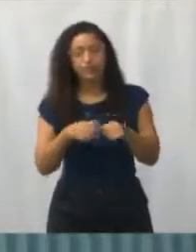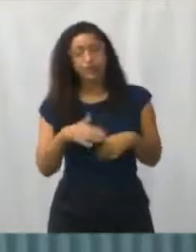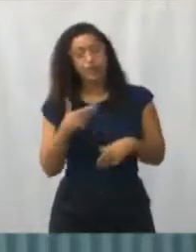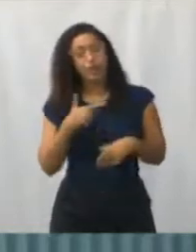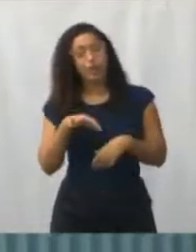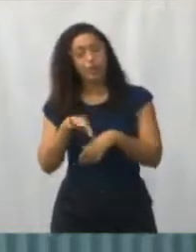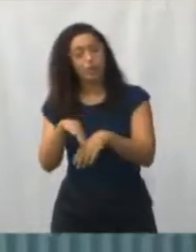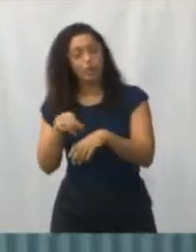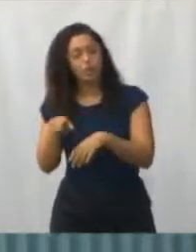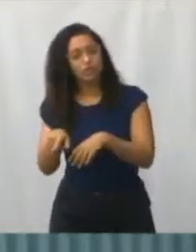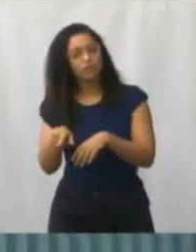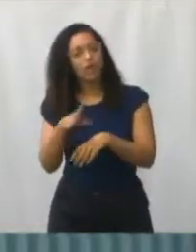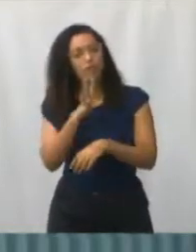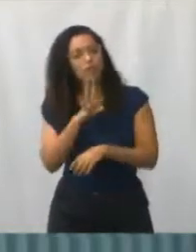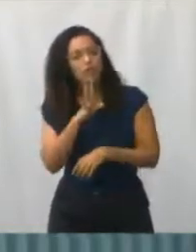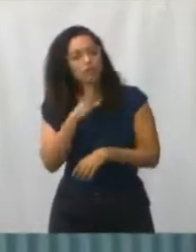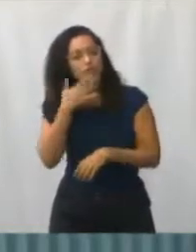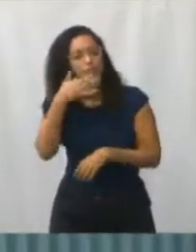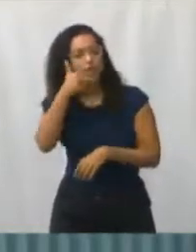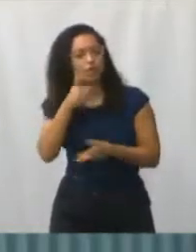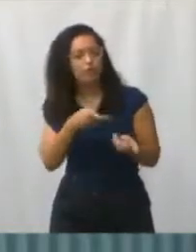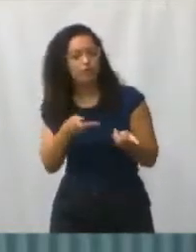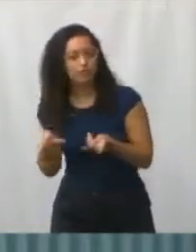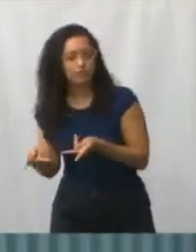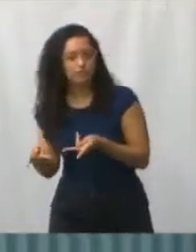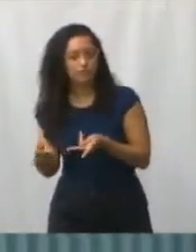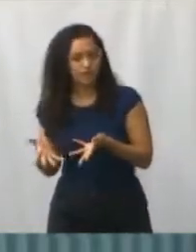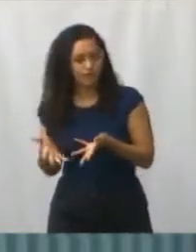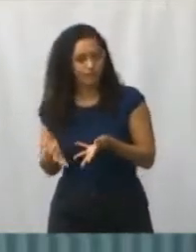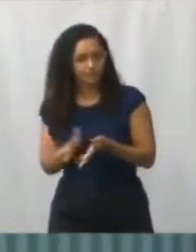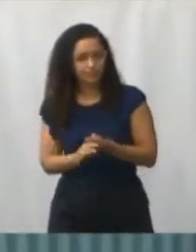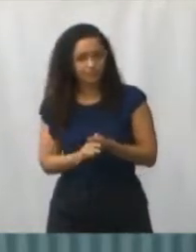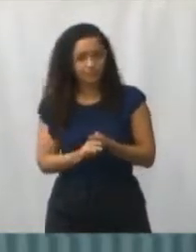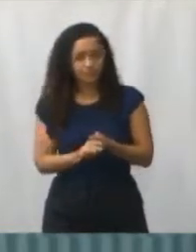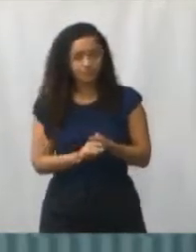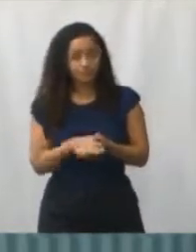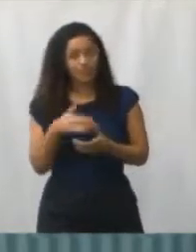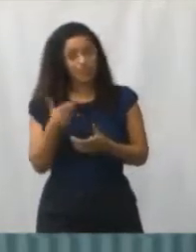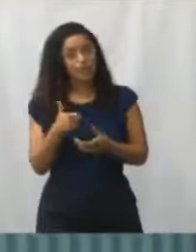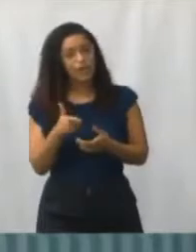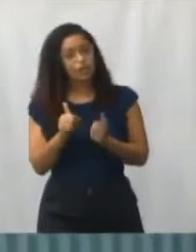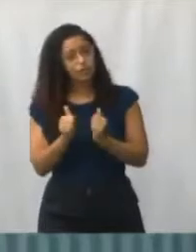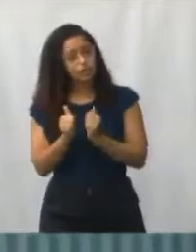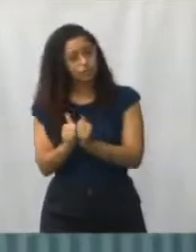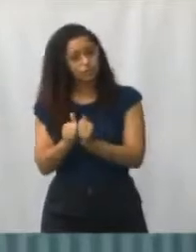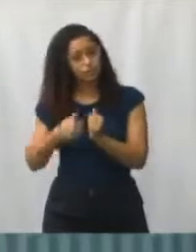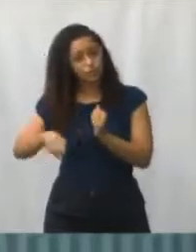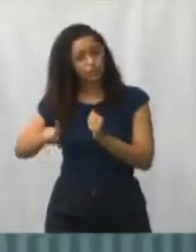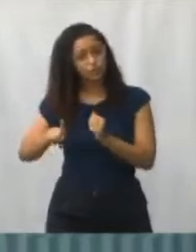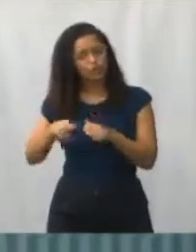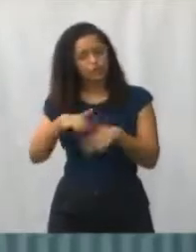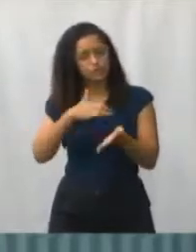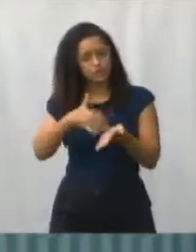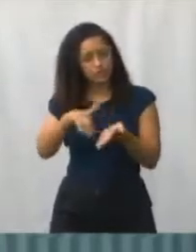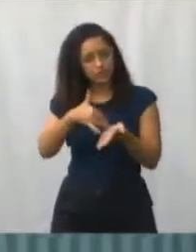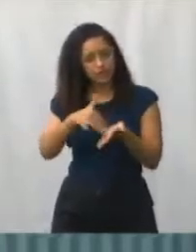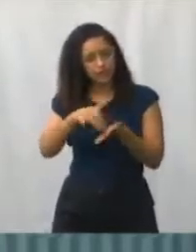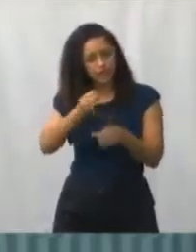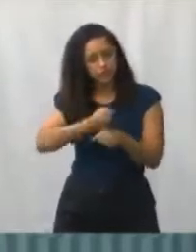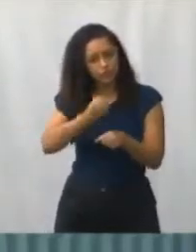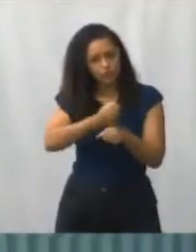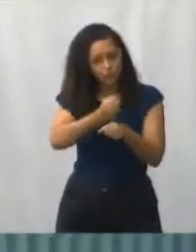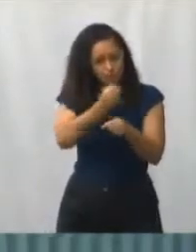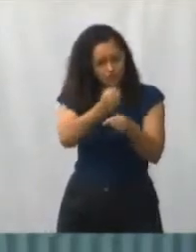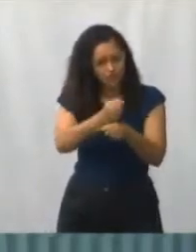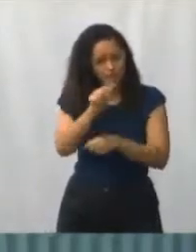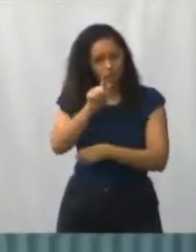secretário de esporte, Sandro Parrini, o secretário de obras, o Gustavo Perim